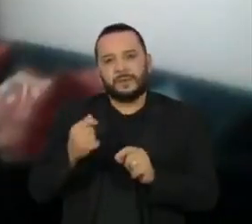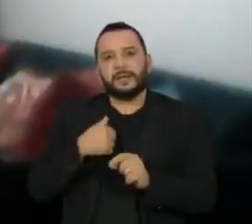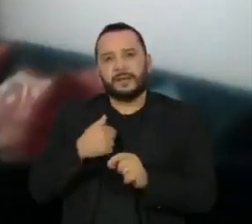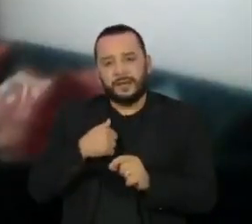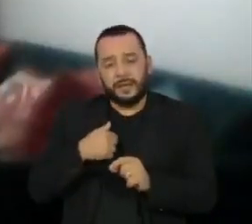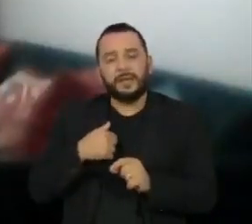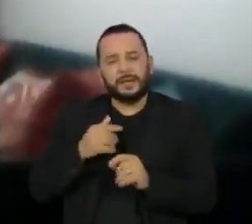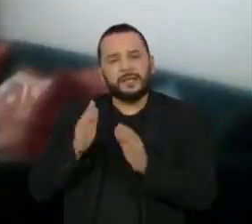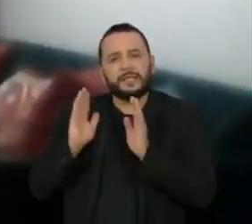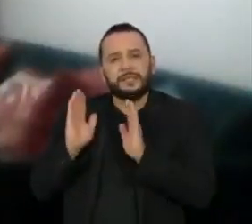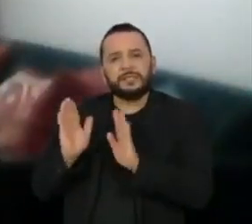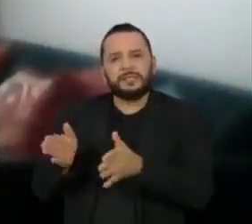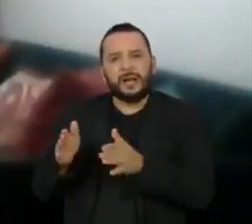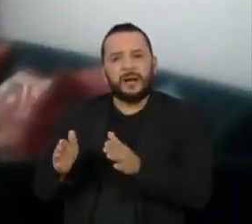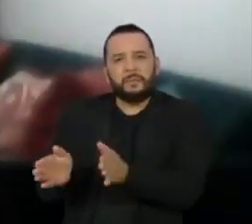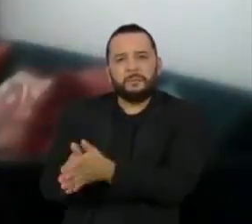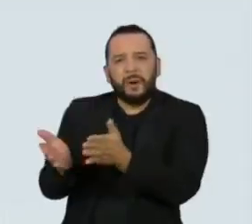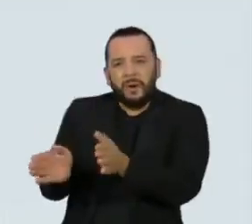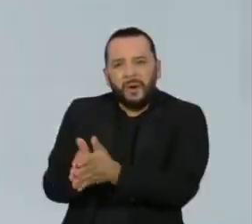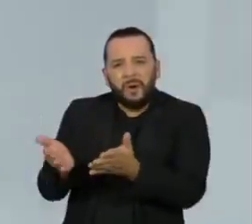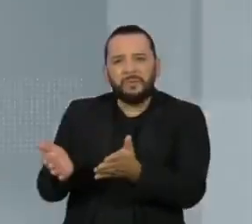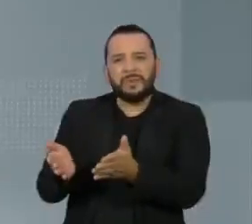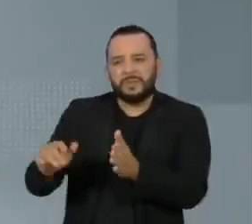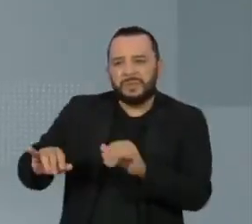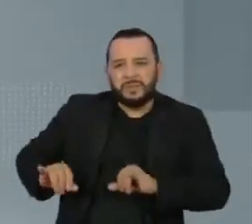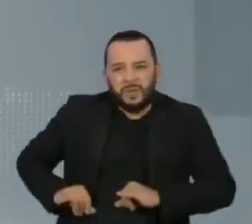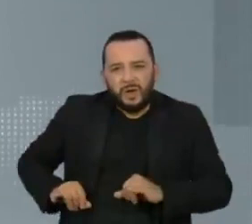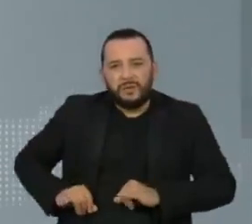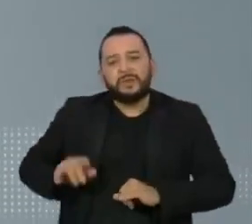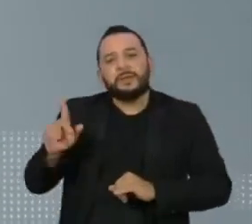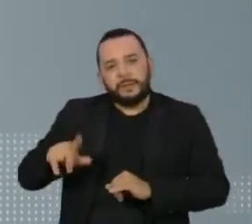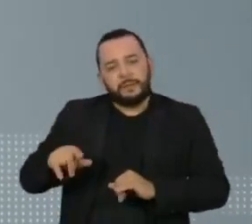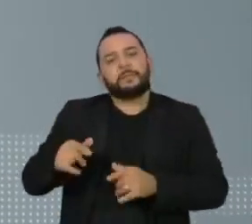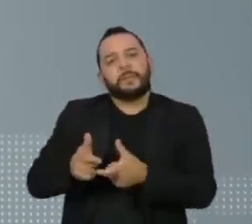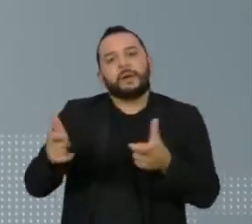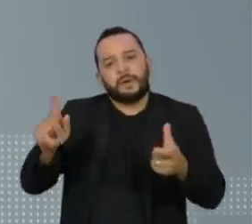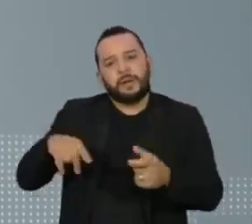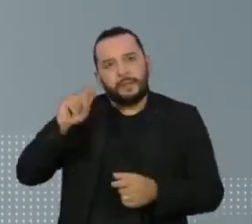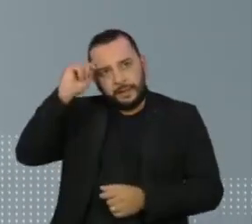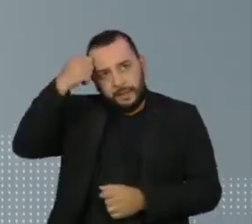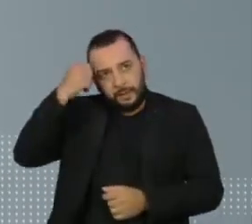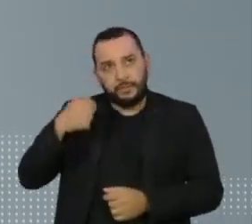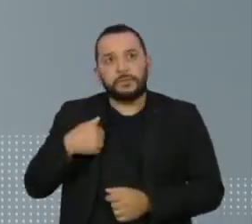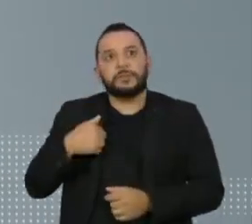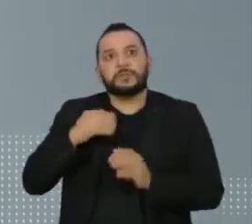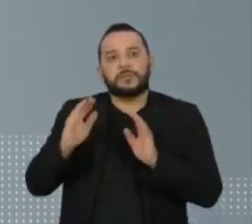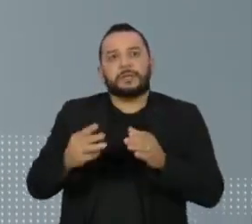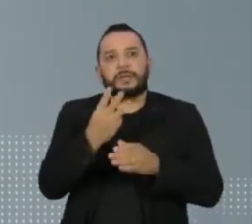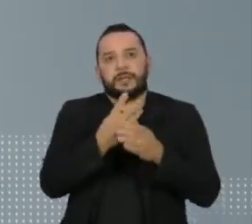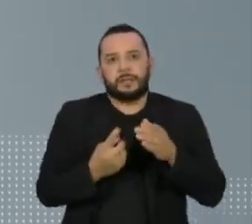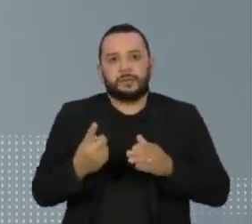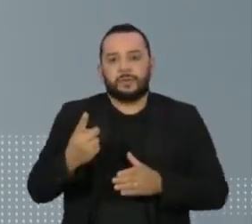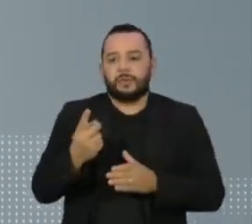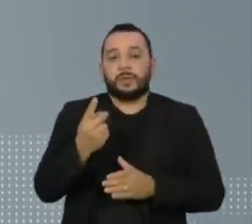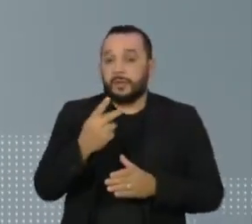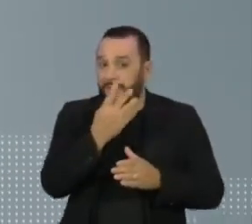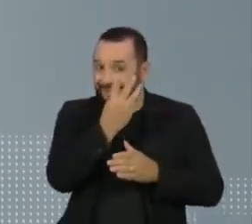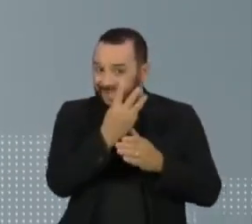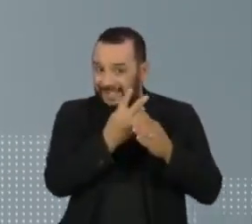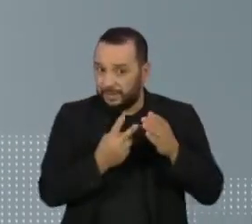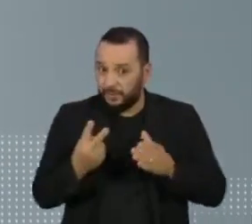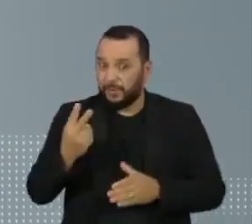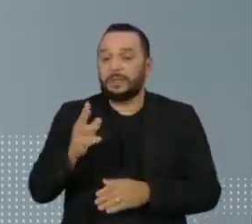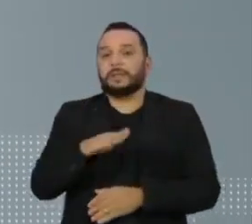e a maioria são crianças negras. Dois em cada três brasileiros de até 17 anos que estavam em situação de trabalho